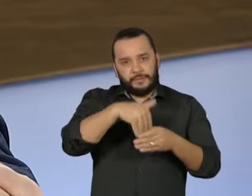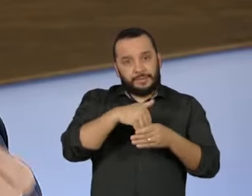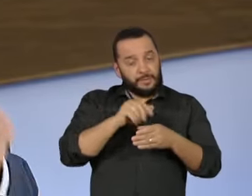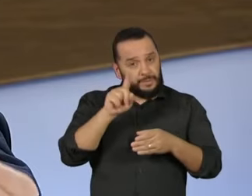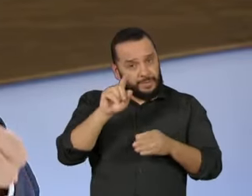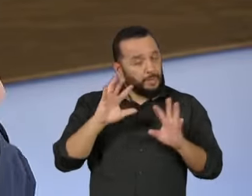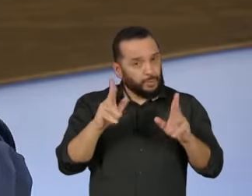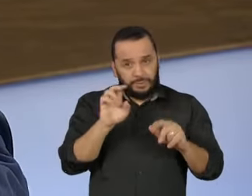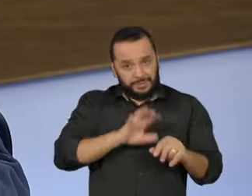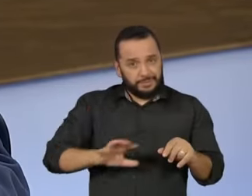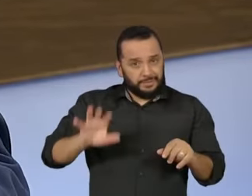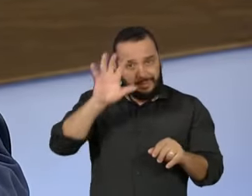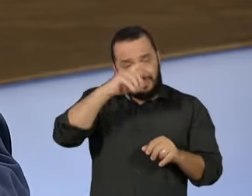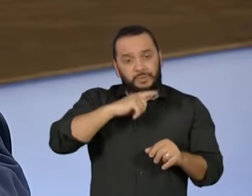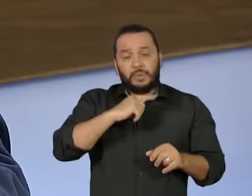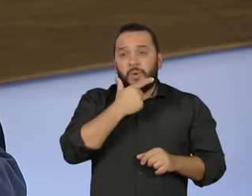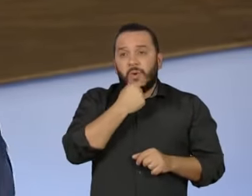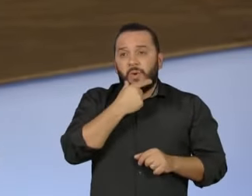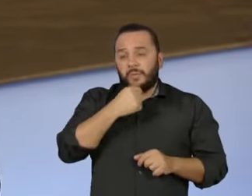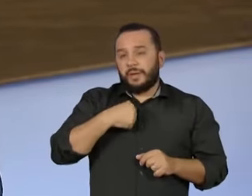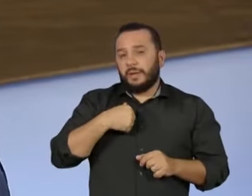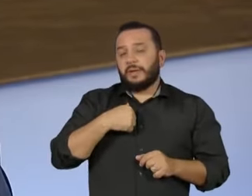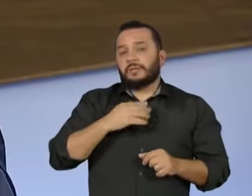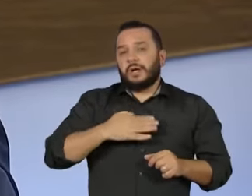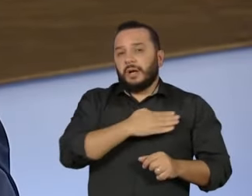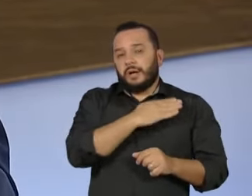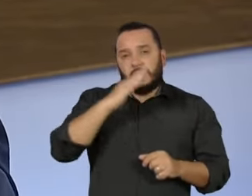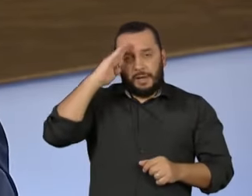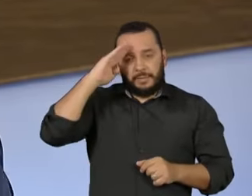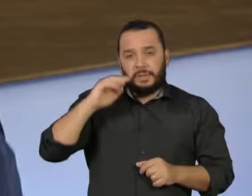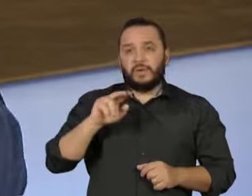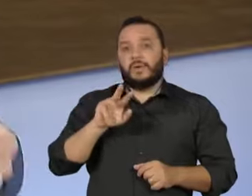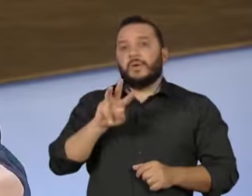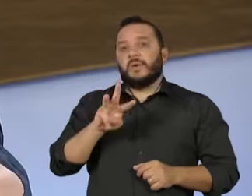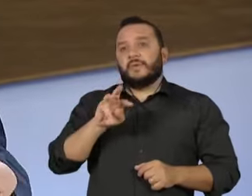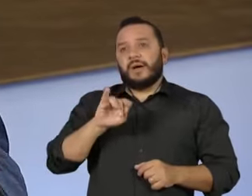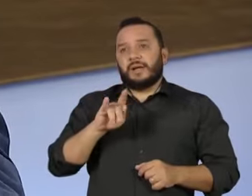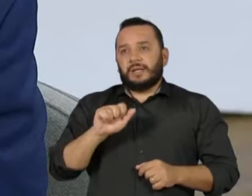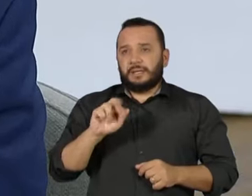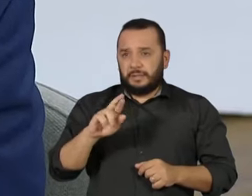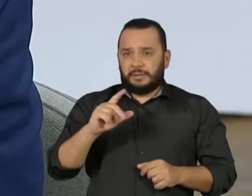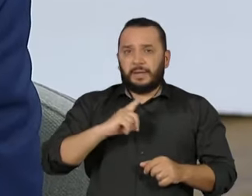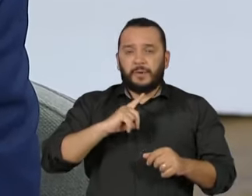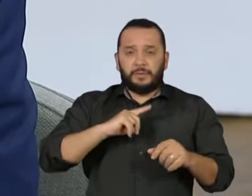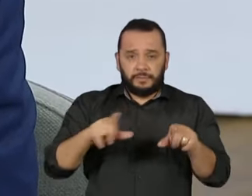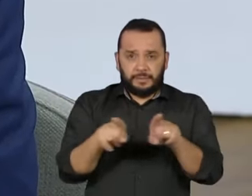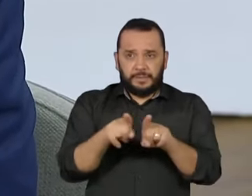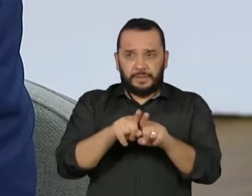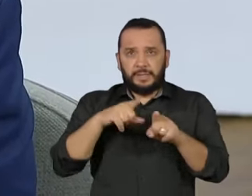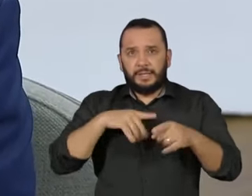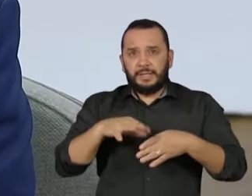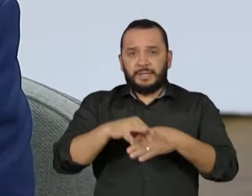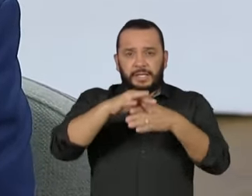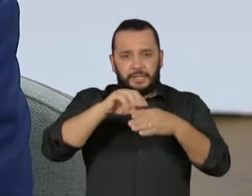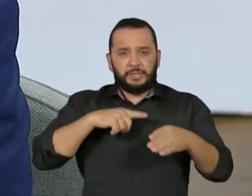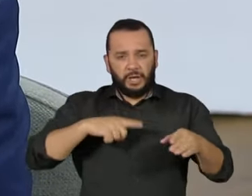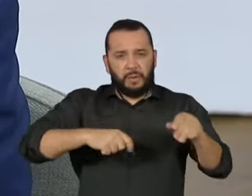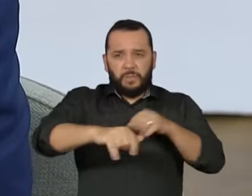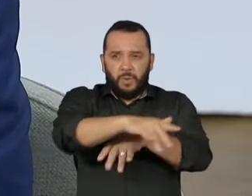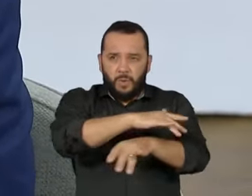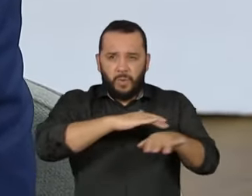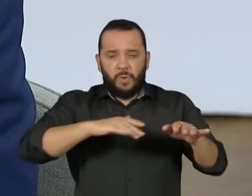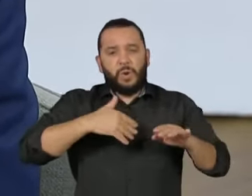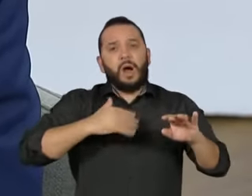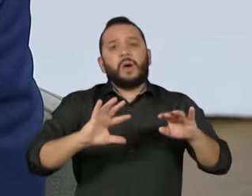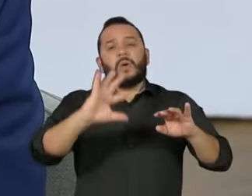Wagner, ele é líder de um motim que começou 10 anos atrás, em 2012, que terminou com morte. Líder de motim. Ele também